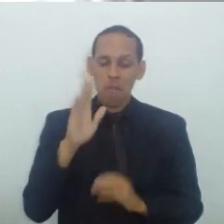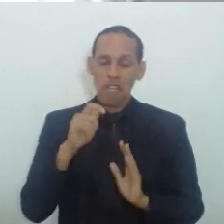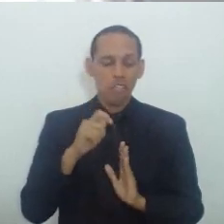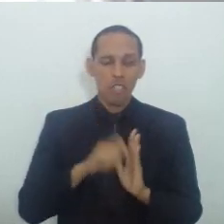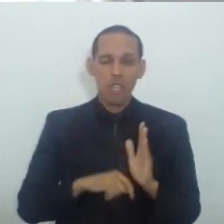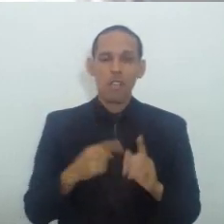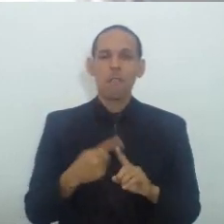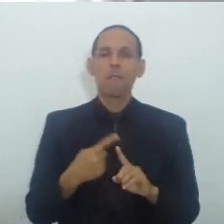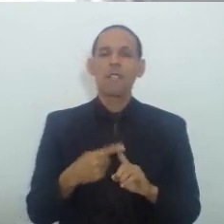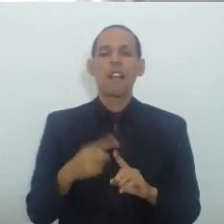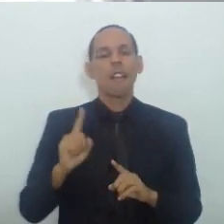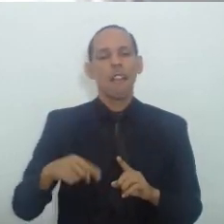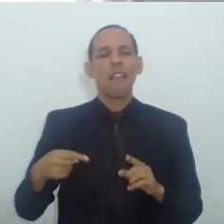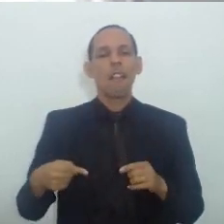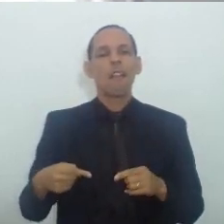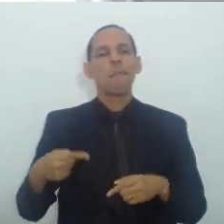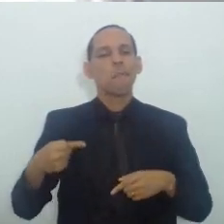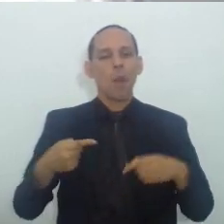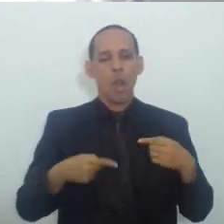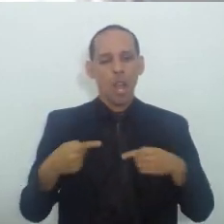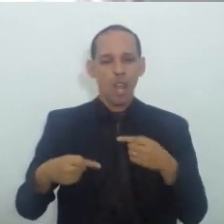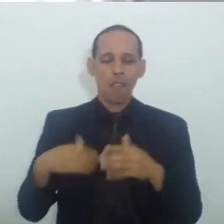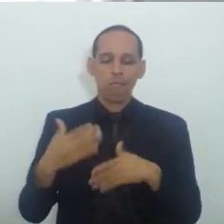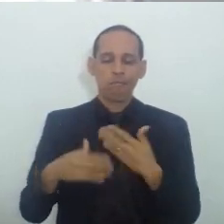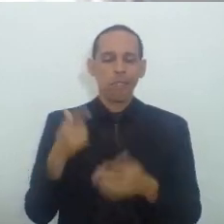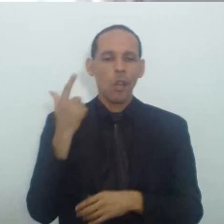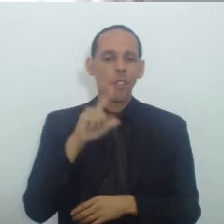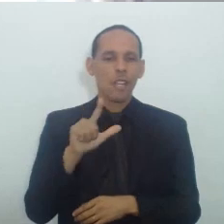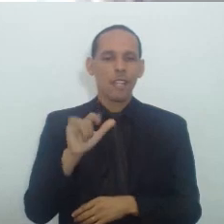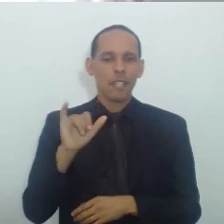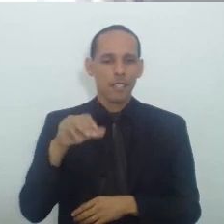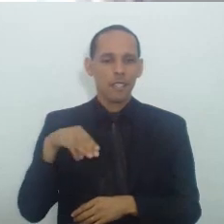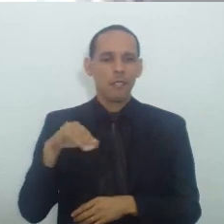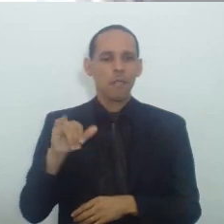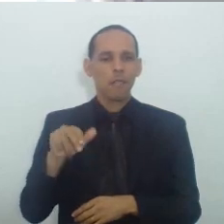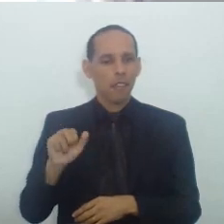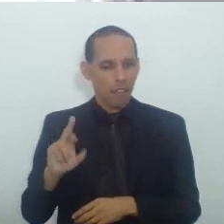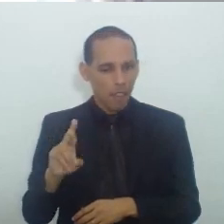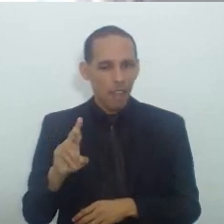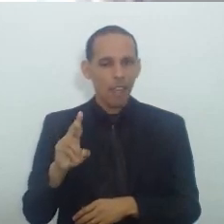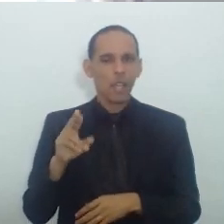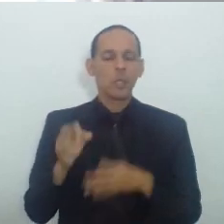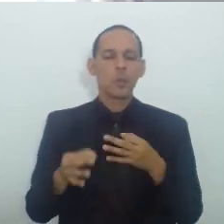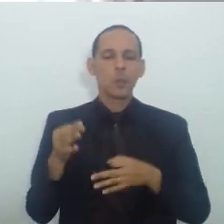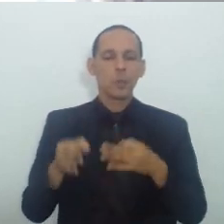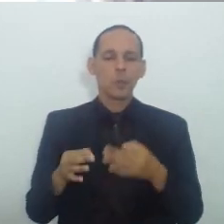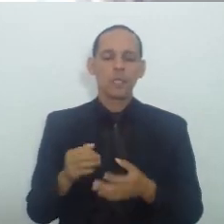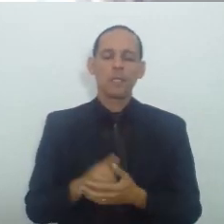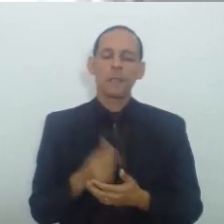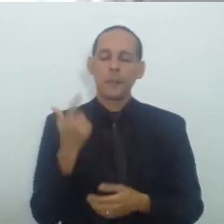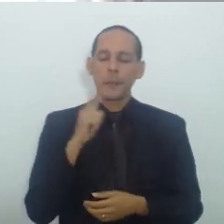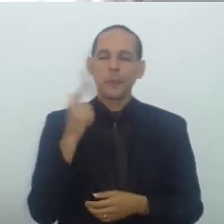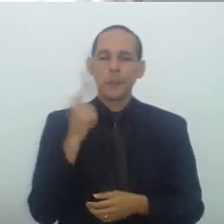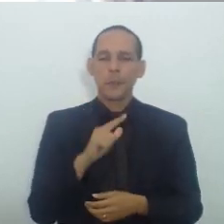Esse requisito Conseguir Eliminar Na justiça Como tem conseguido E também Tem aqueles Que entraram